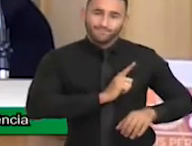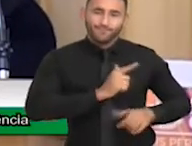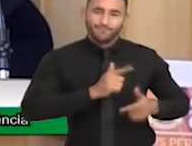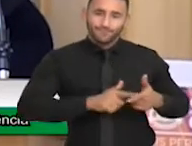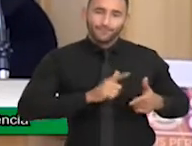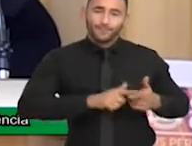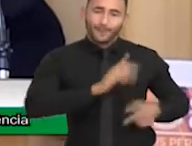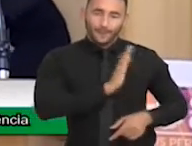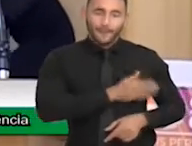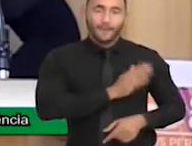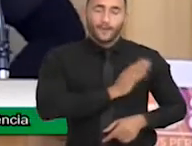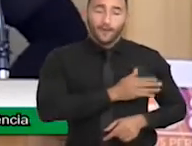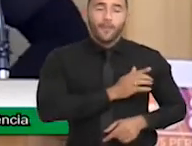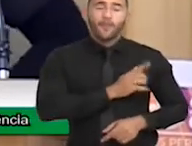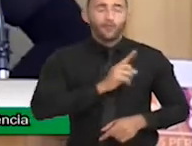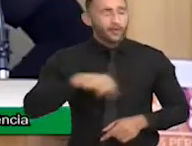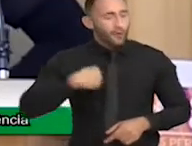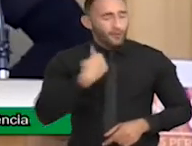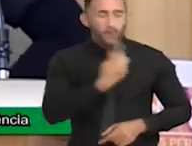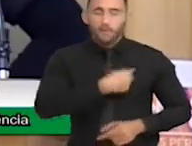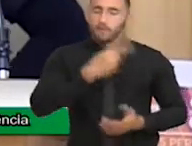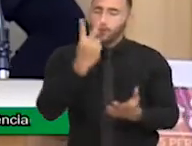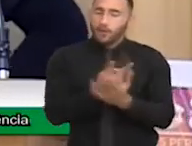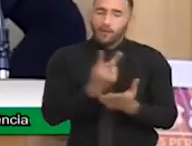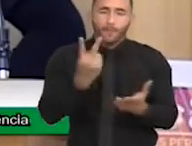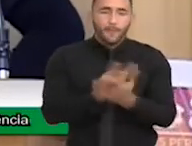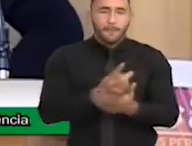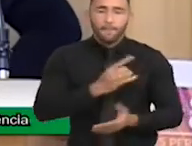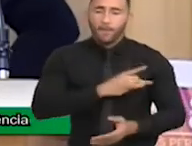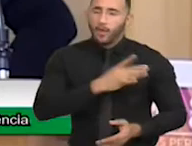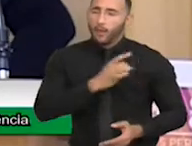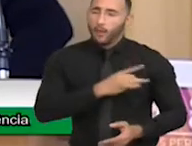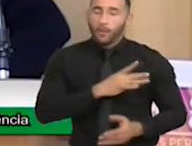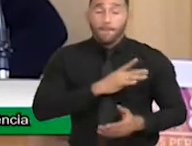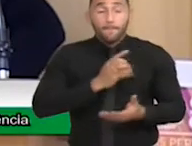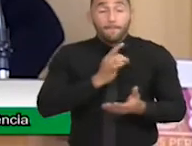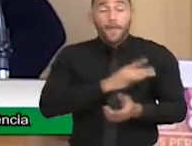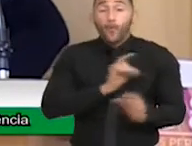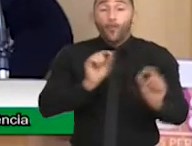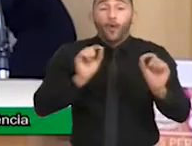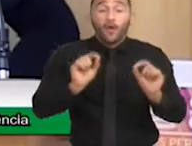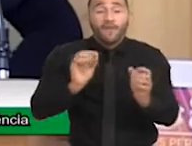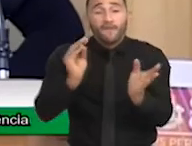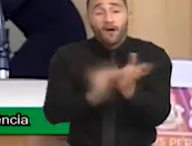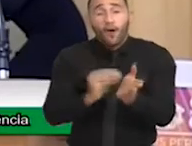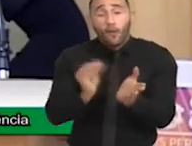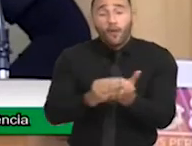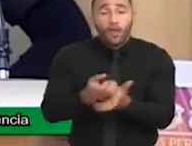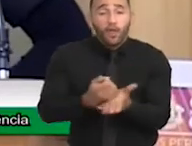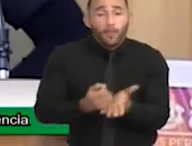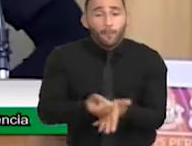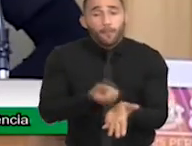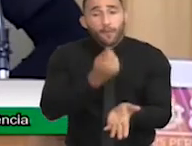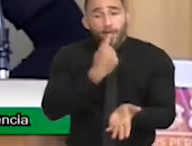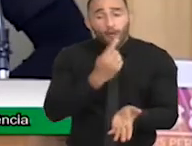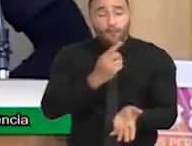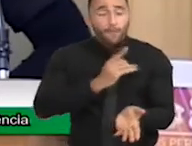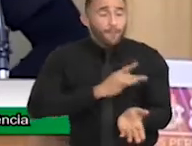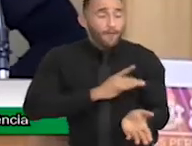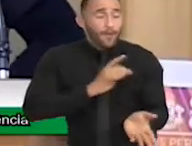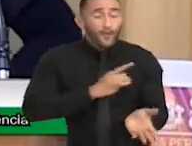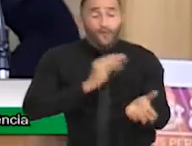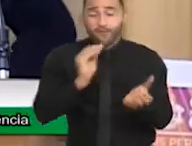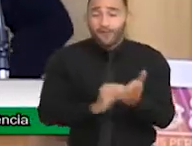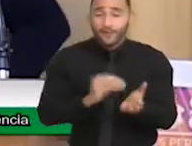Medo nos resume. Medo do remédio que não chega, medo do diagnóstico que não se fecha, medo da falta de